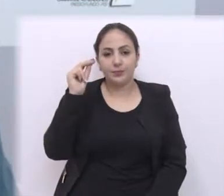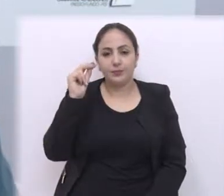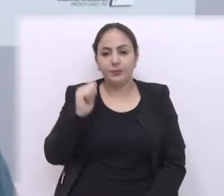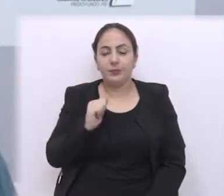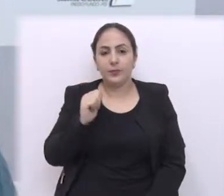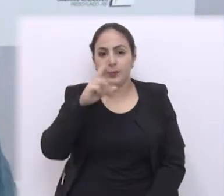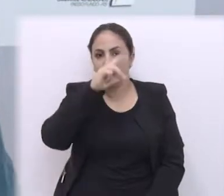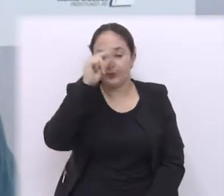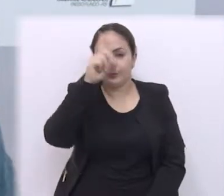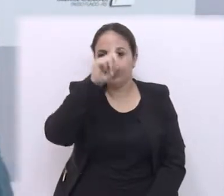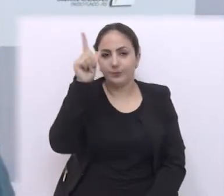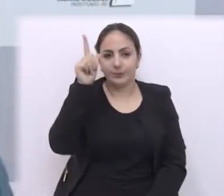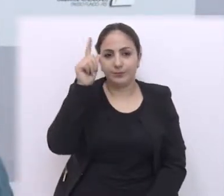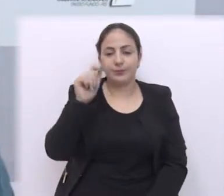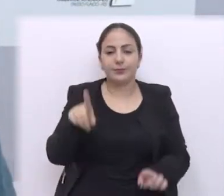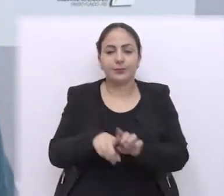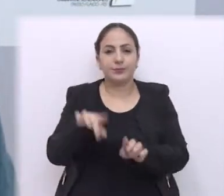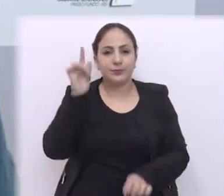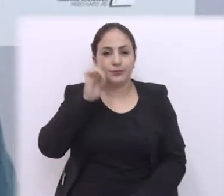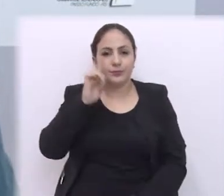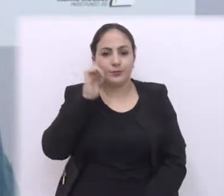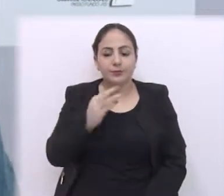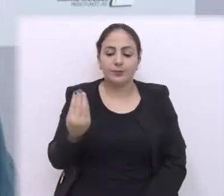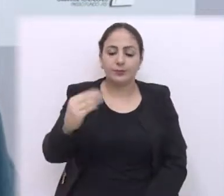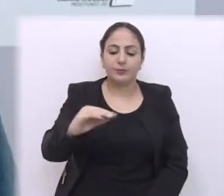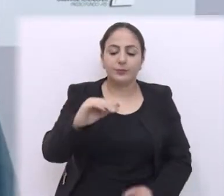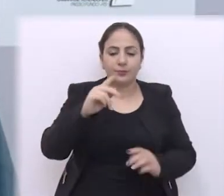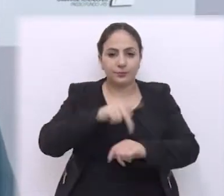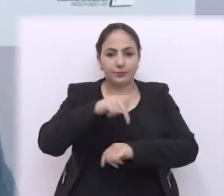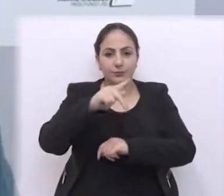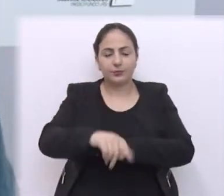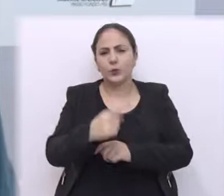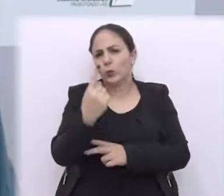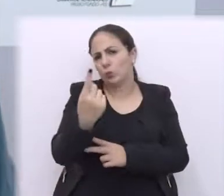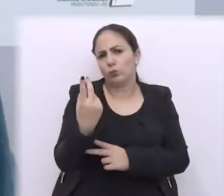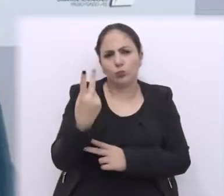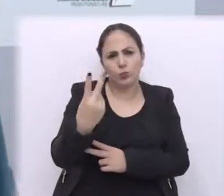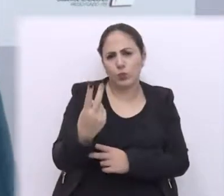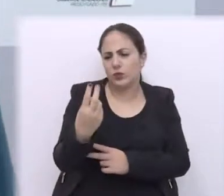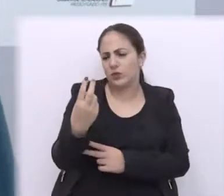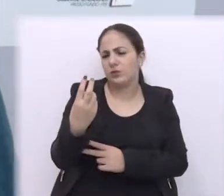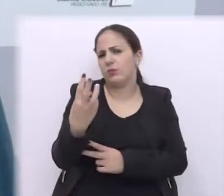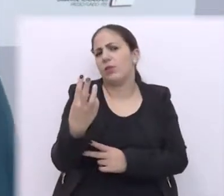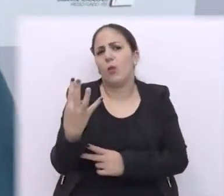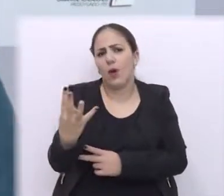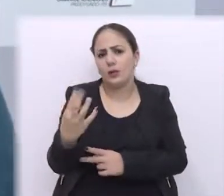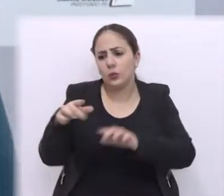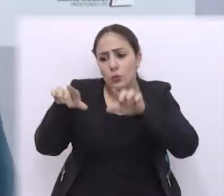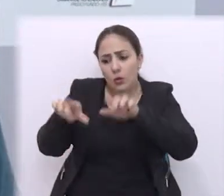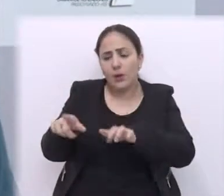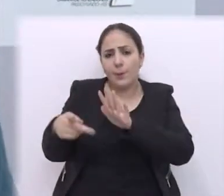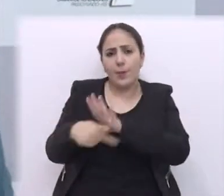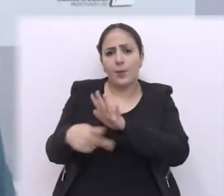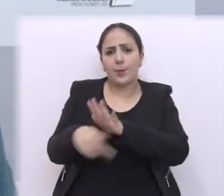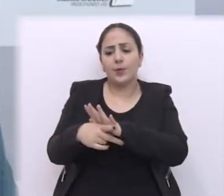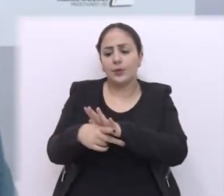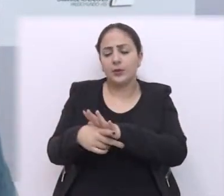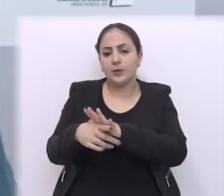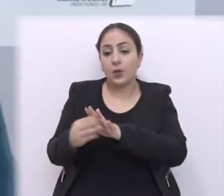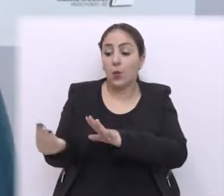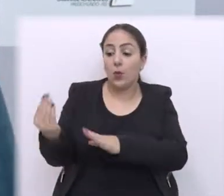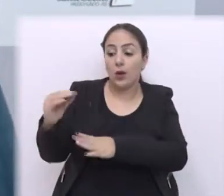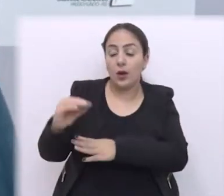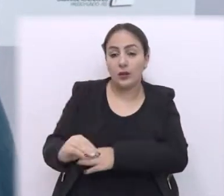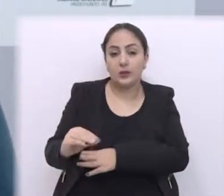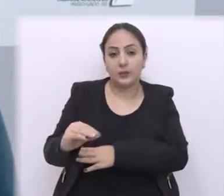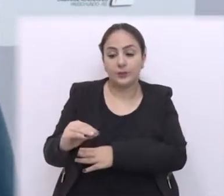Executivo Municipal, Sr. Prefeito Luciano Azevedo, para que possa ser implantado em Passo Fundo, então, um, dois ou três ou quatro conservatórios que